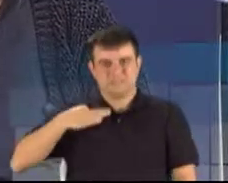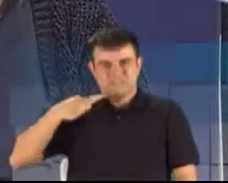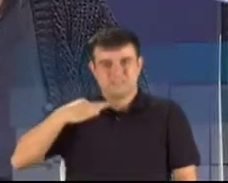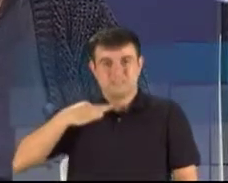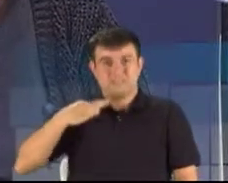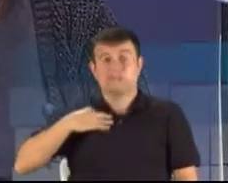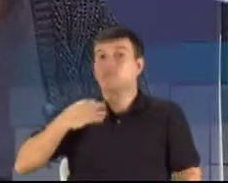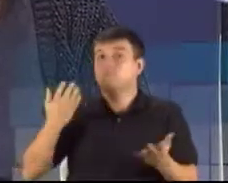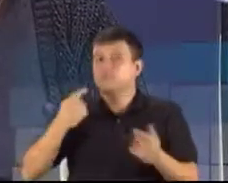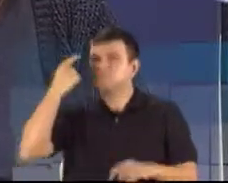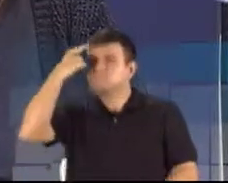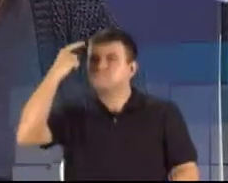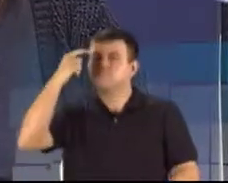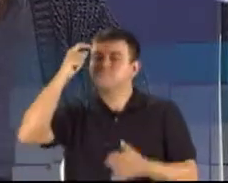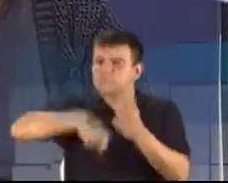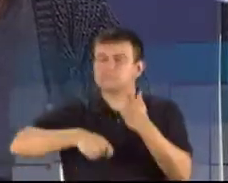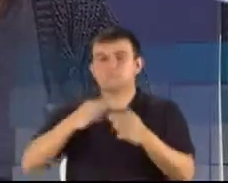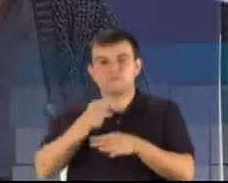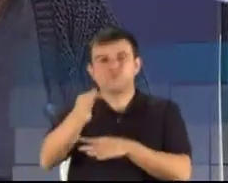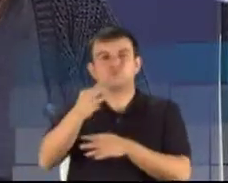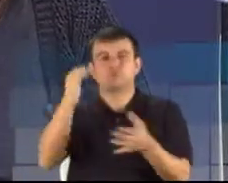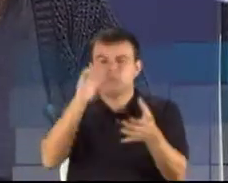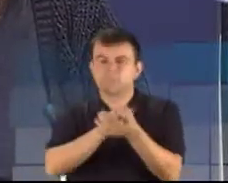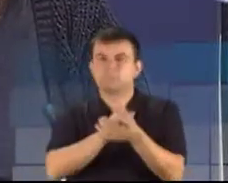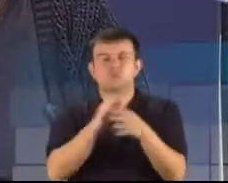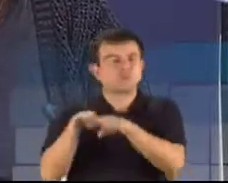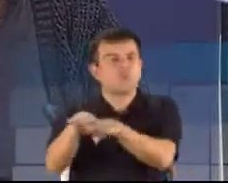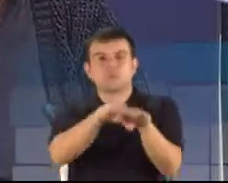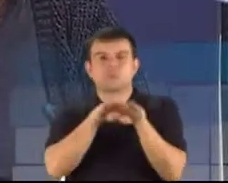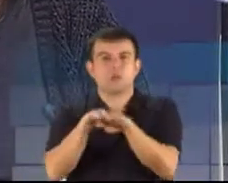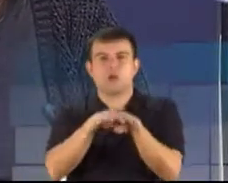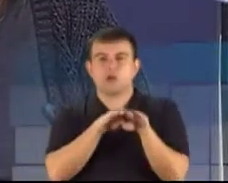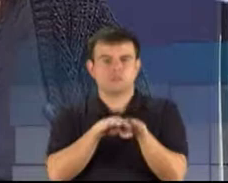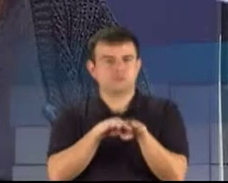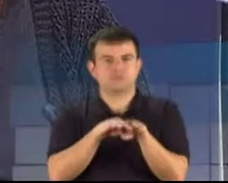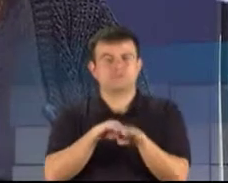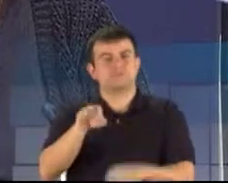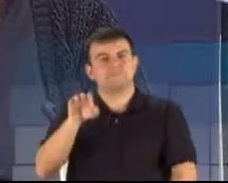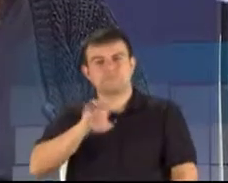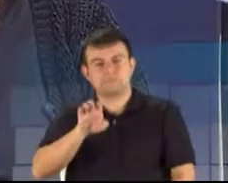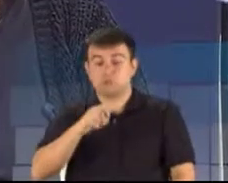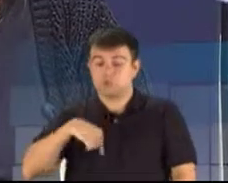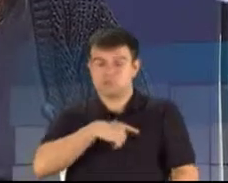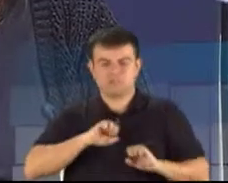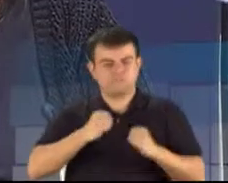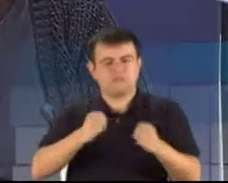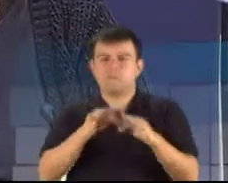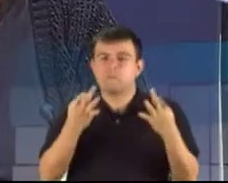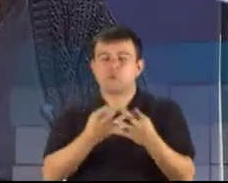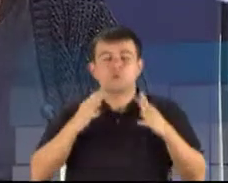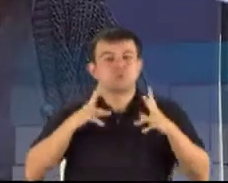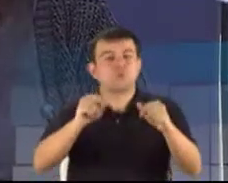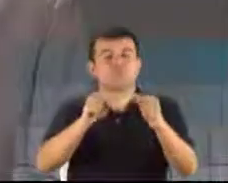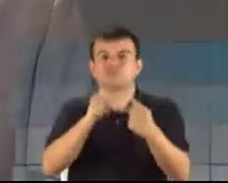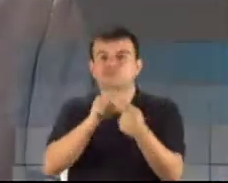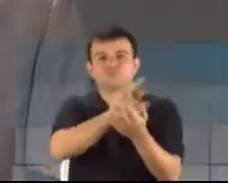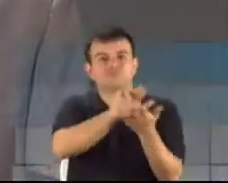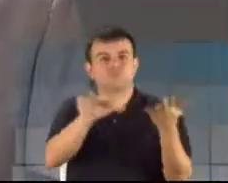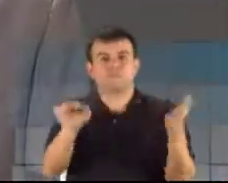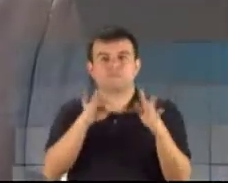casamento civil igualitário virar lei. A gente quer que as pessoas se amem e defendemos a família, todos os tipos de família.